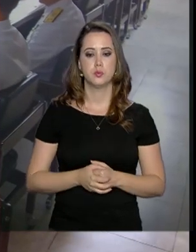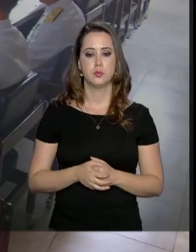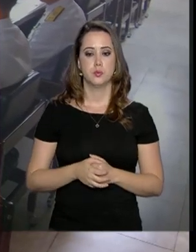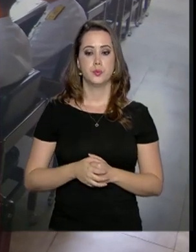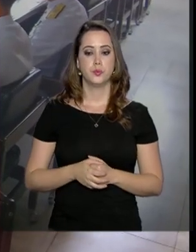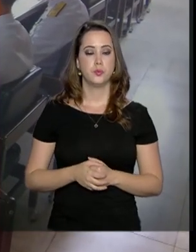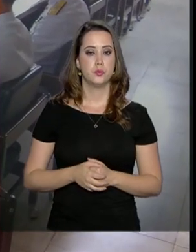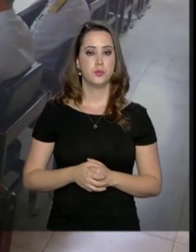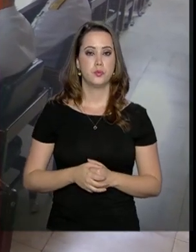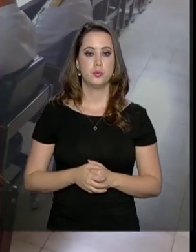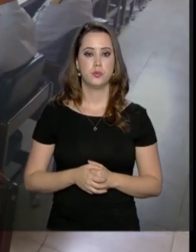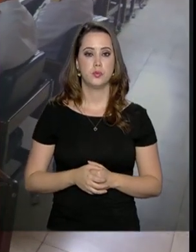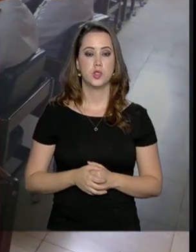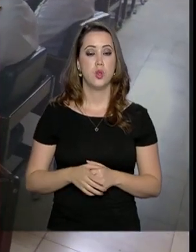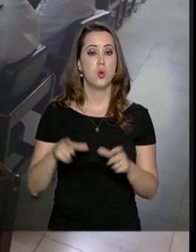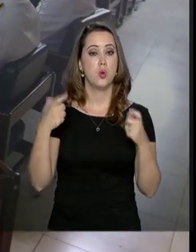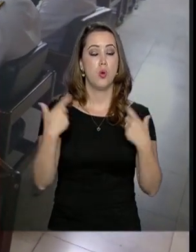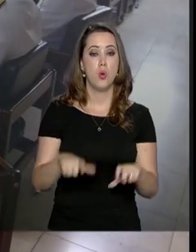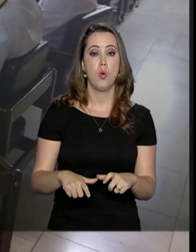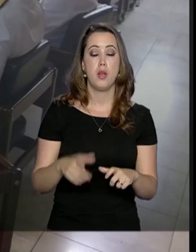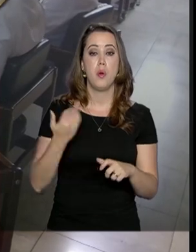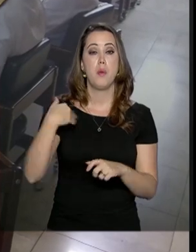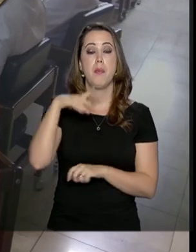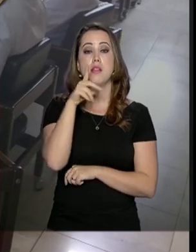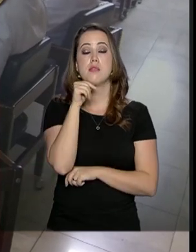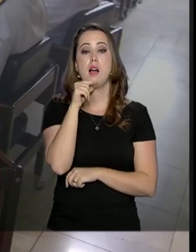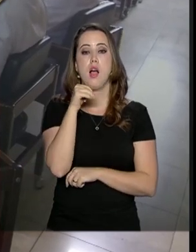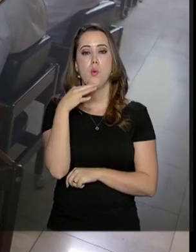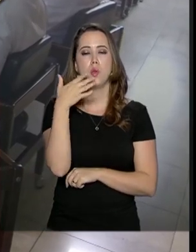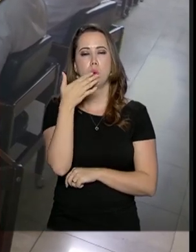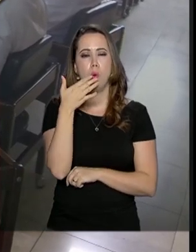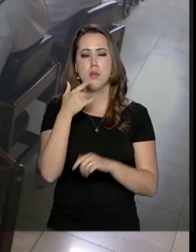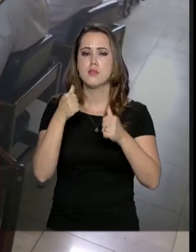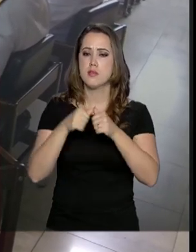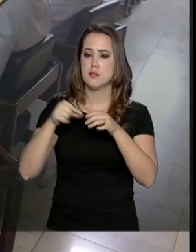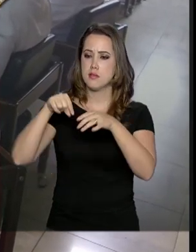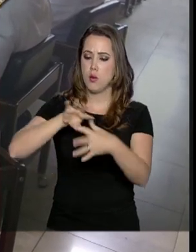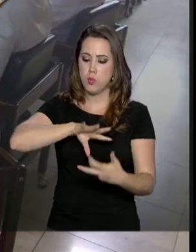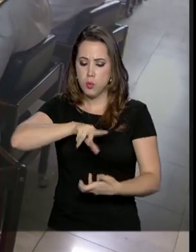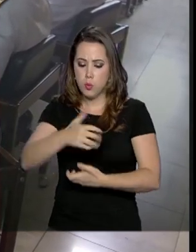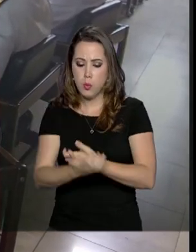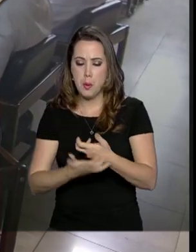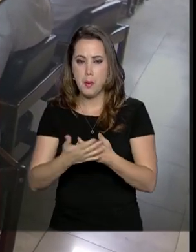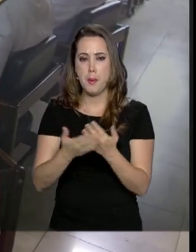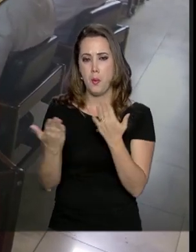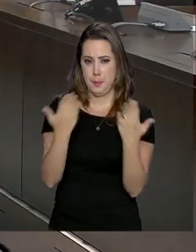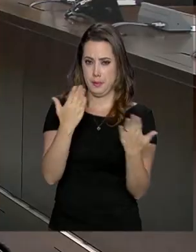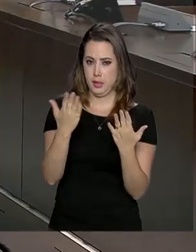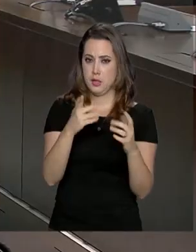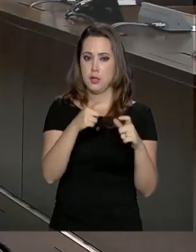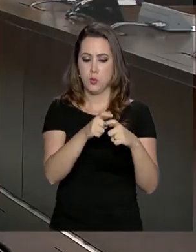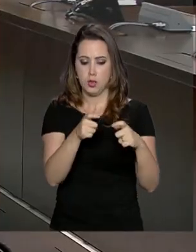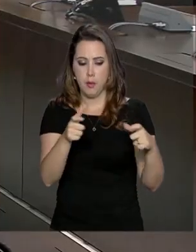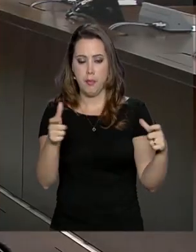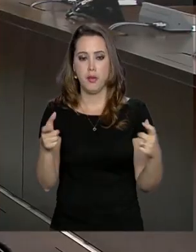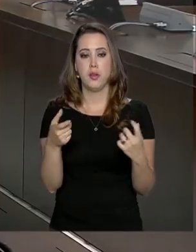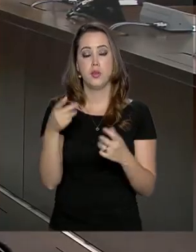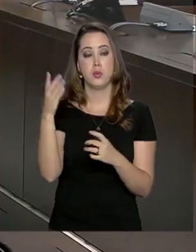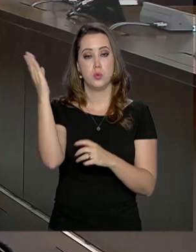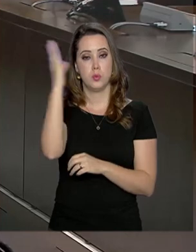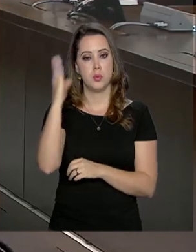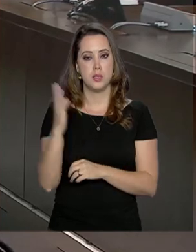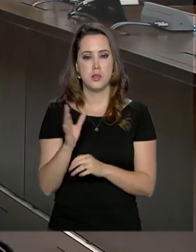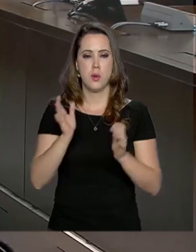A maior reserva de água doce, eu acho que está lá. É uma área próximo do tamanho do Brasil. Riquezas minerais